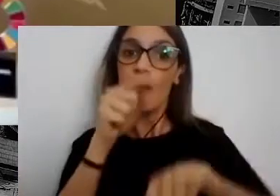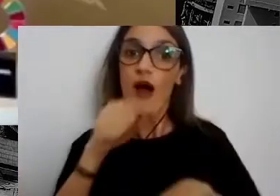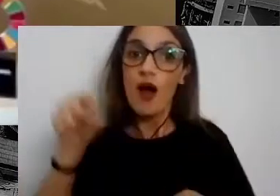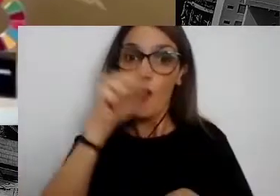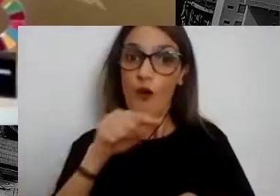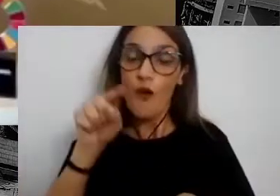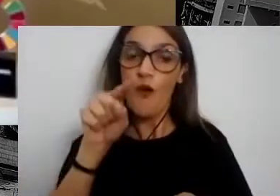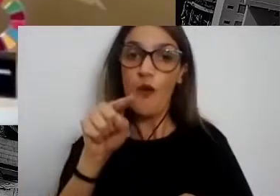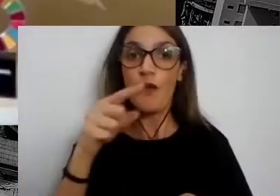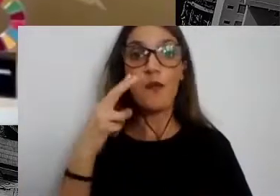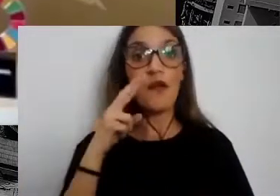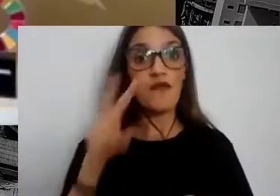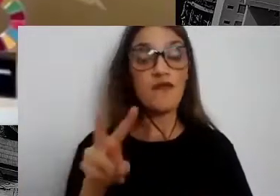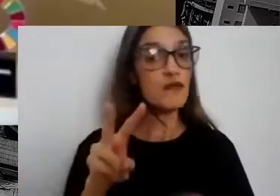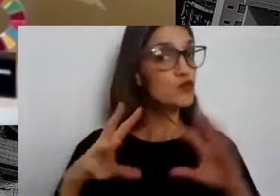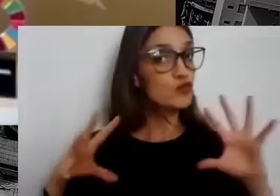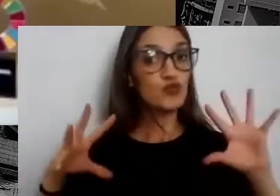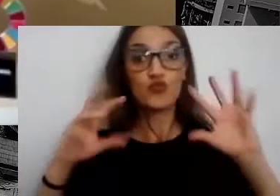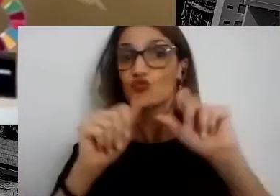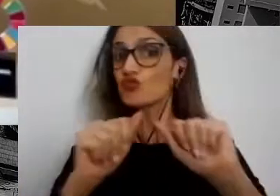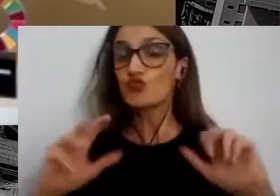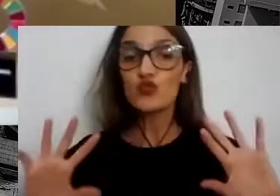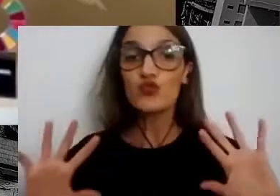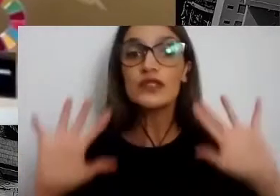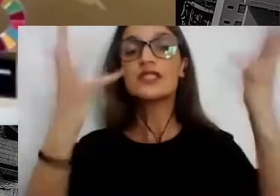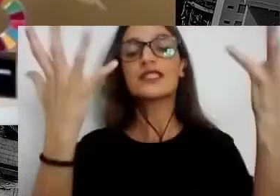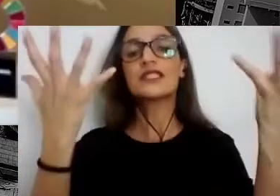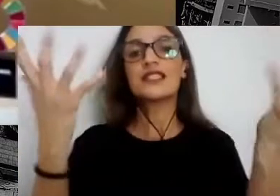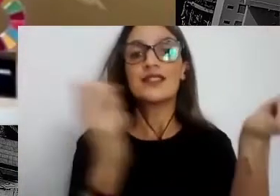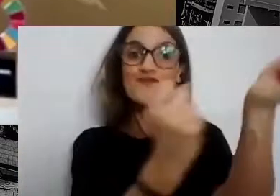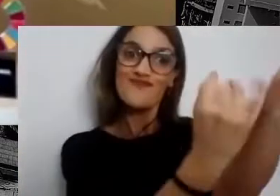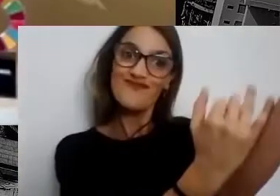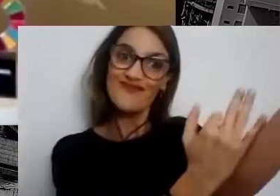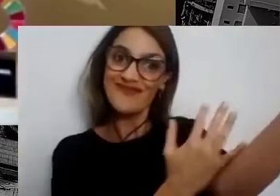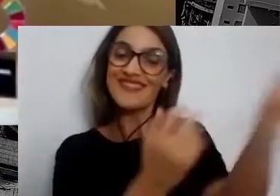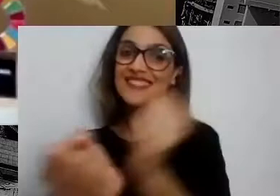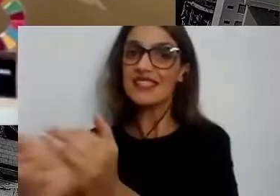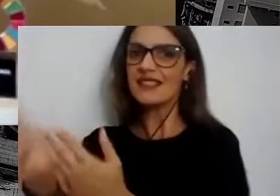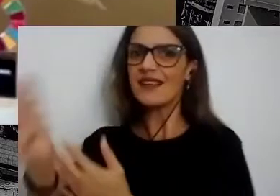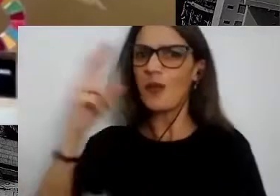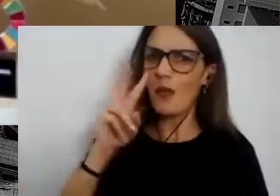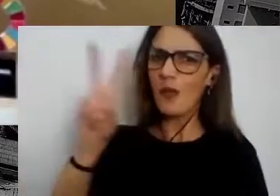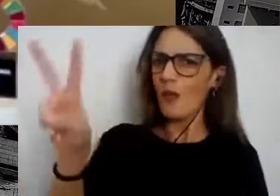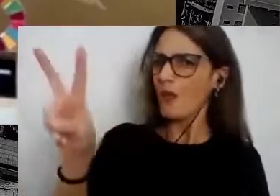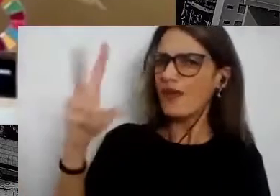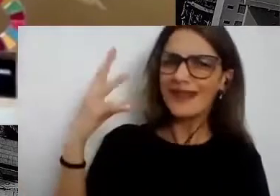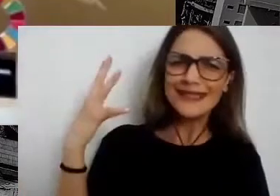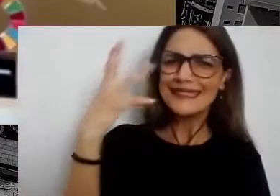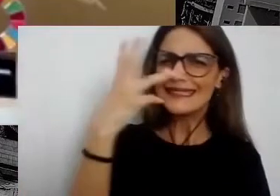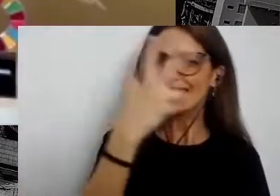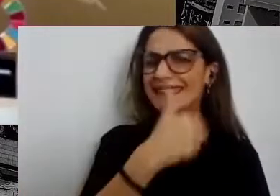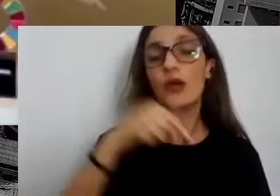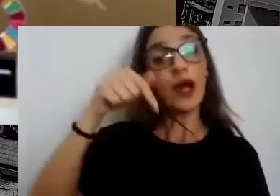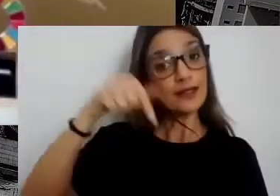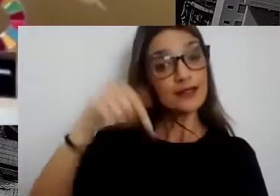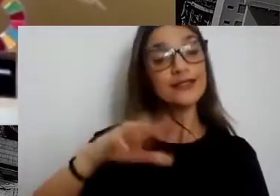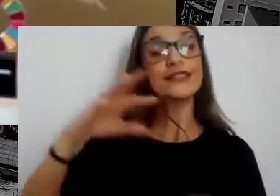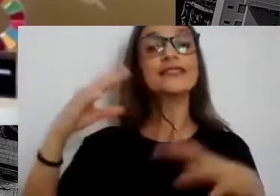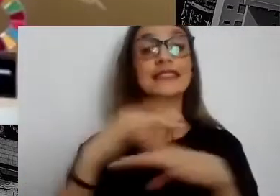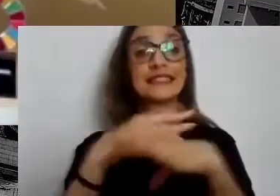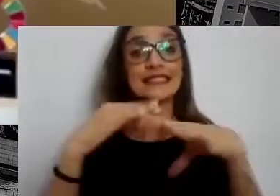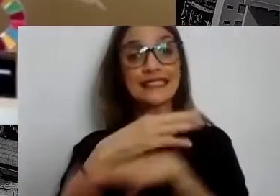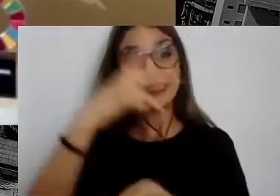ações que estão, chega a ser emocionante quando a gente para para ver as ações que estão acontecendo na cidade de São Paulo. O melhor de tudo